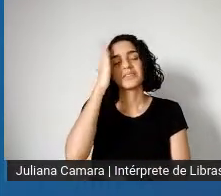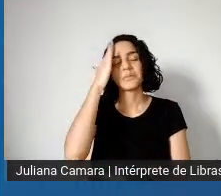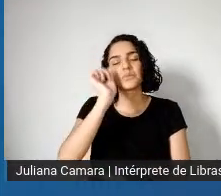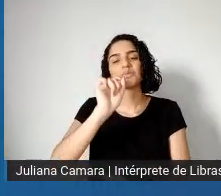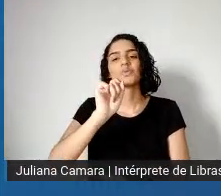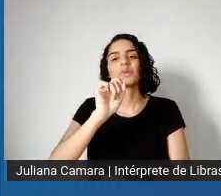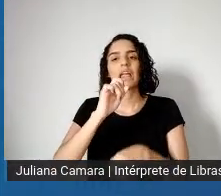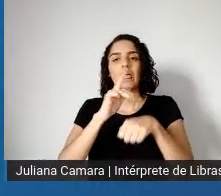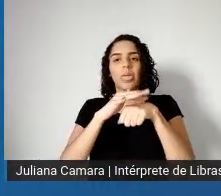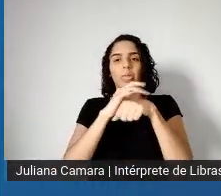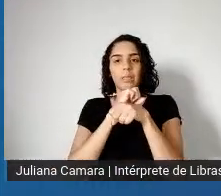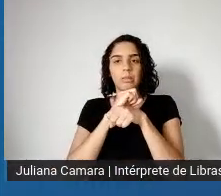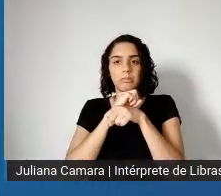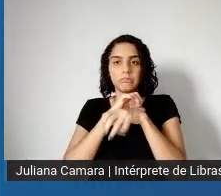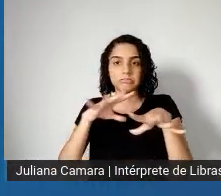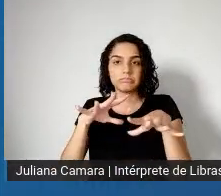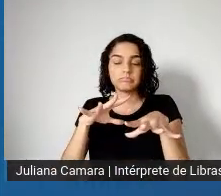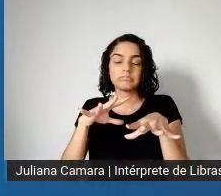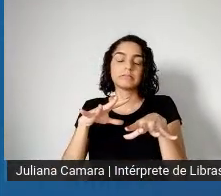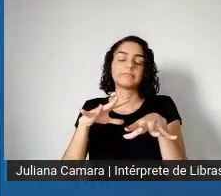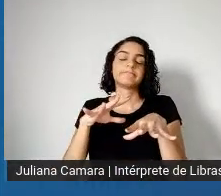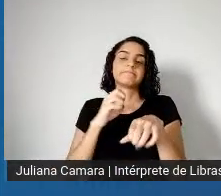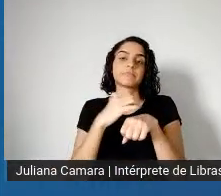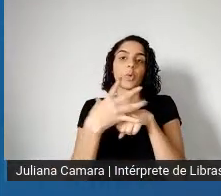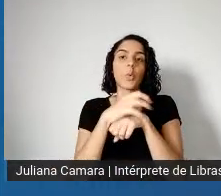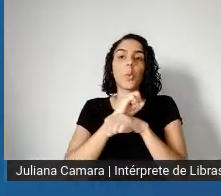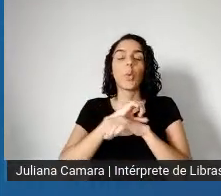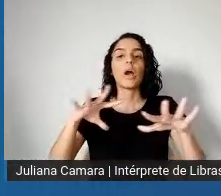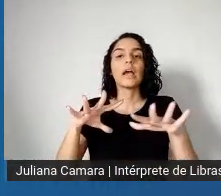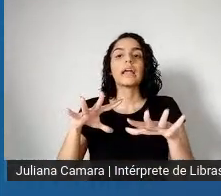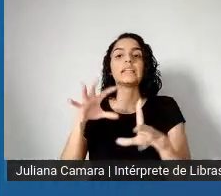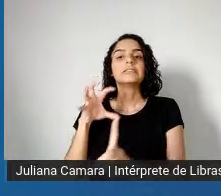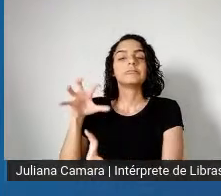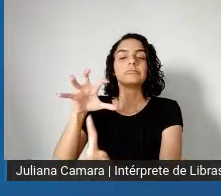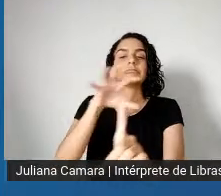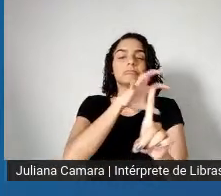início, ela atingia, né, diferentemente